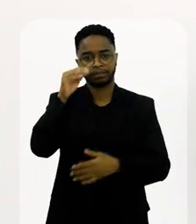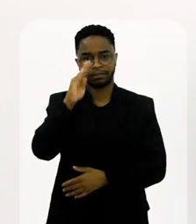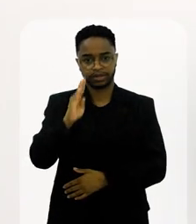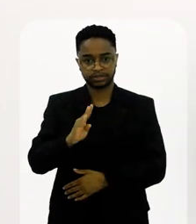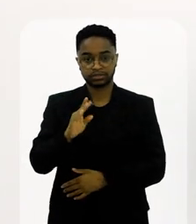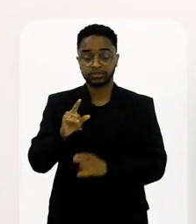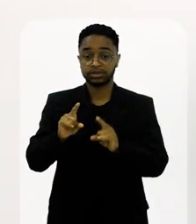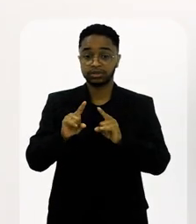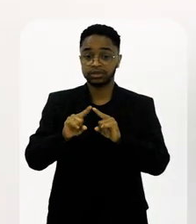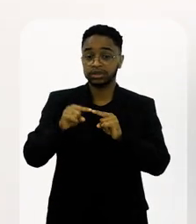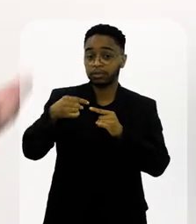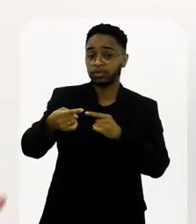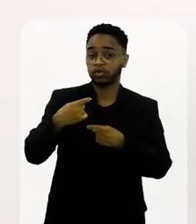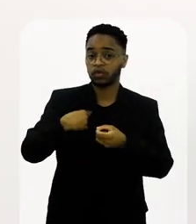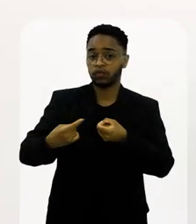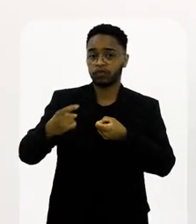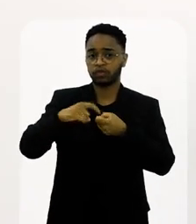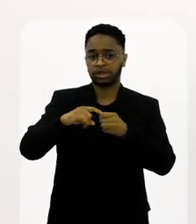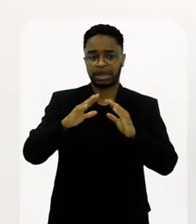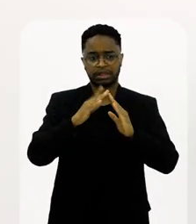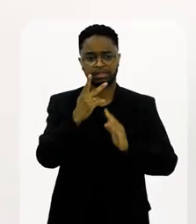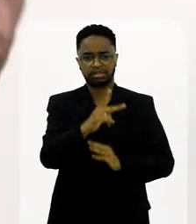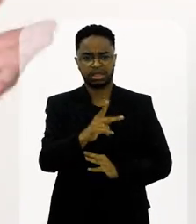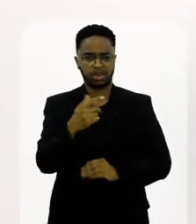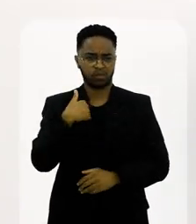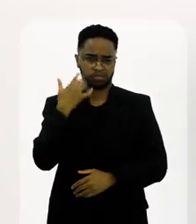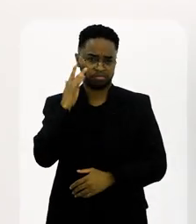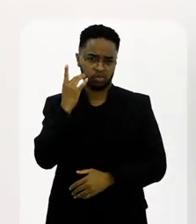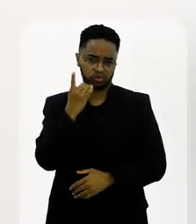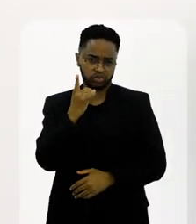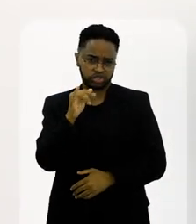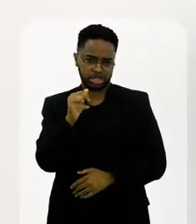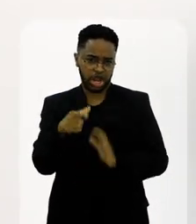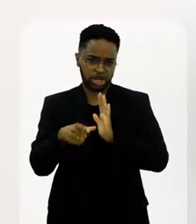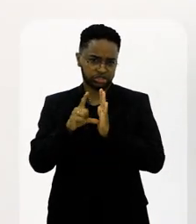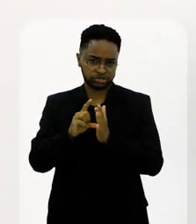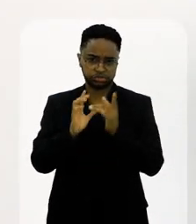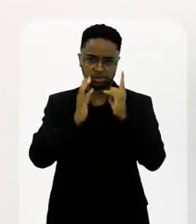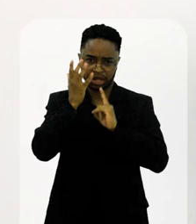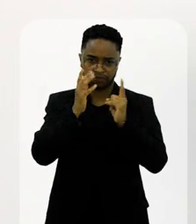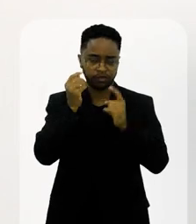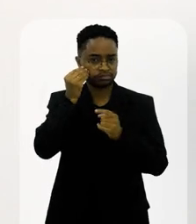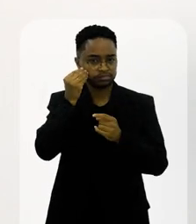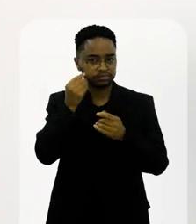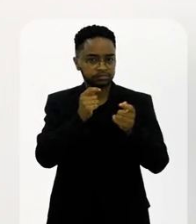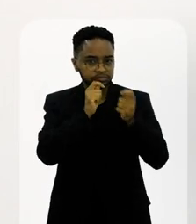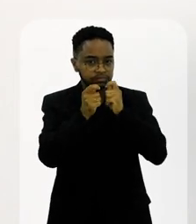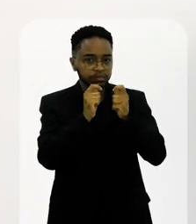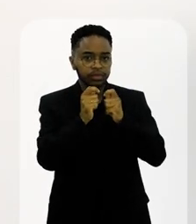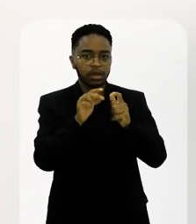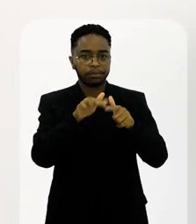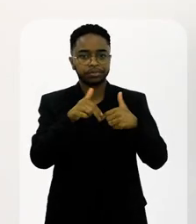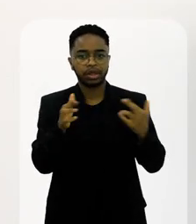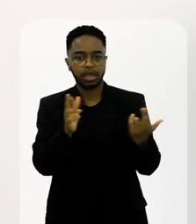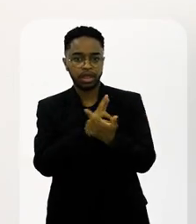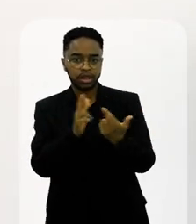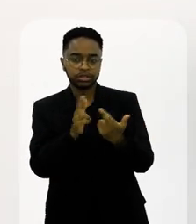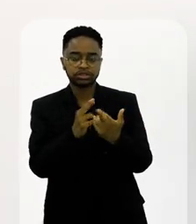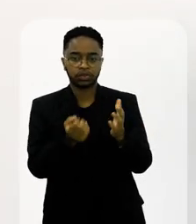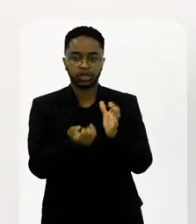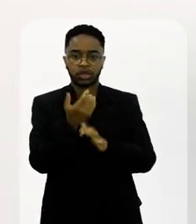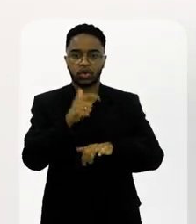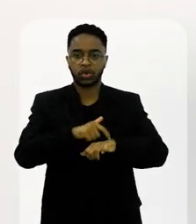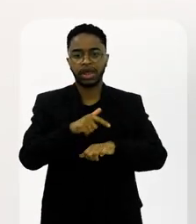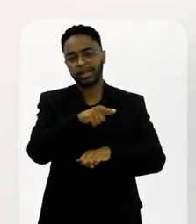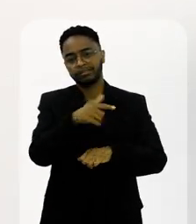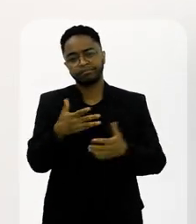gênera. E eu me lembro de voltar depois na casa dela para, acho que na véspera do carnaval, alguma coisa assim, para uma outra reportagem, a partir da relação